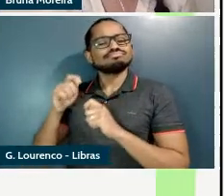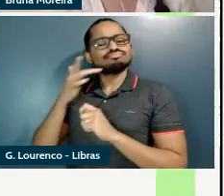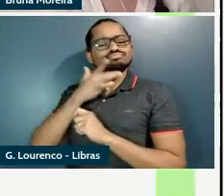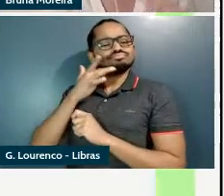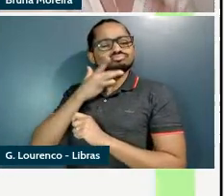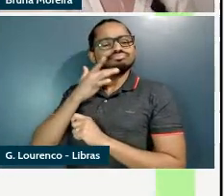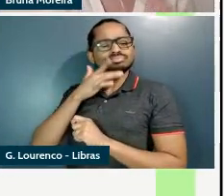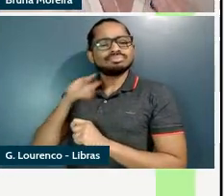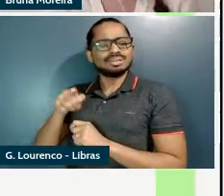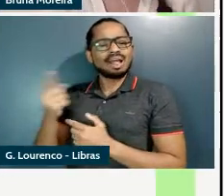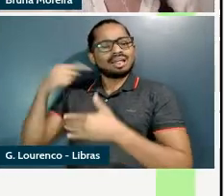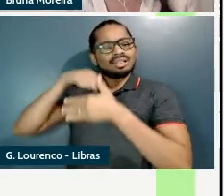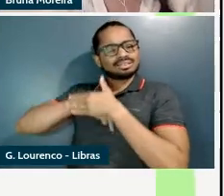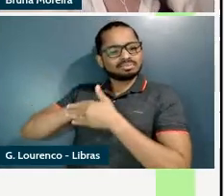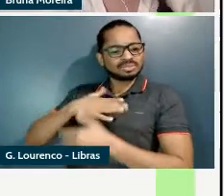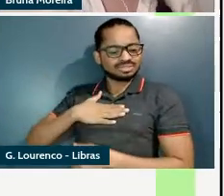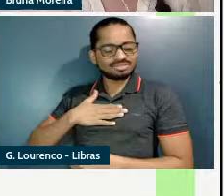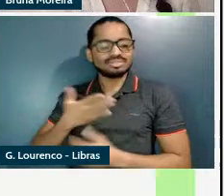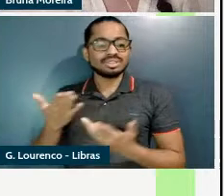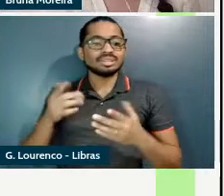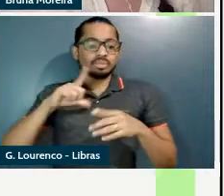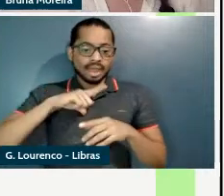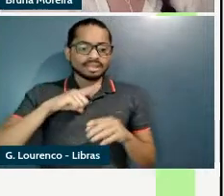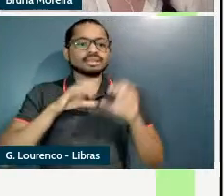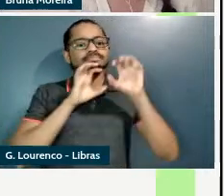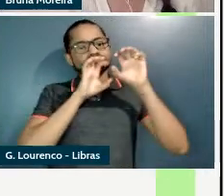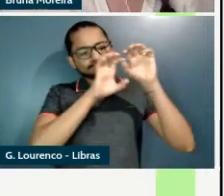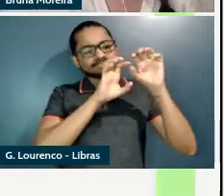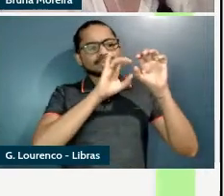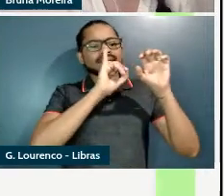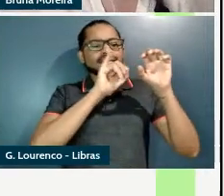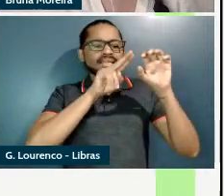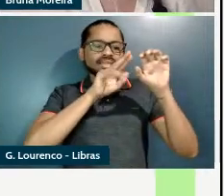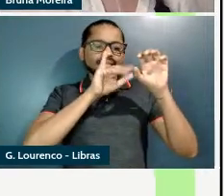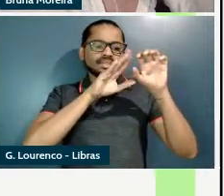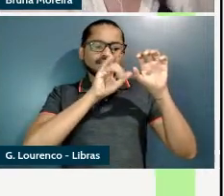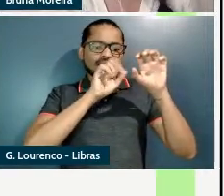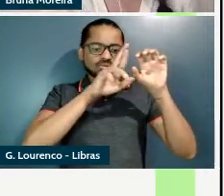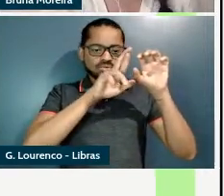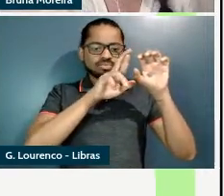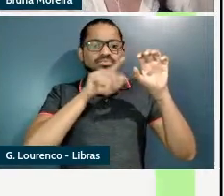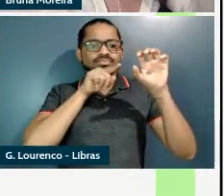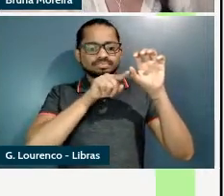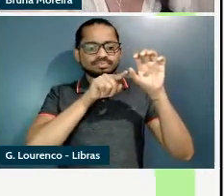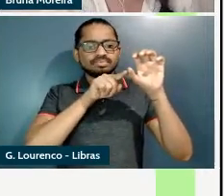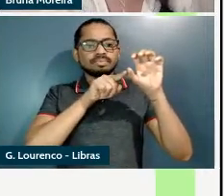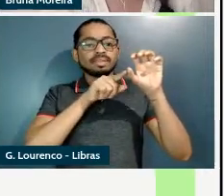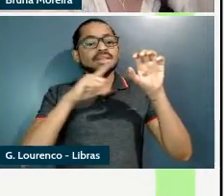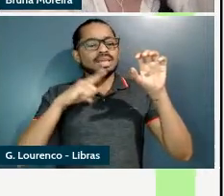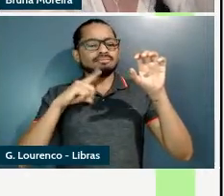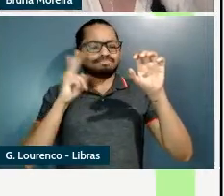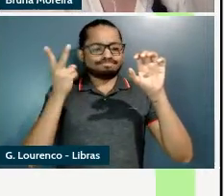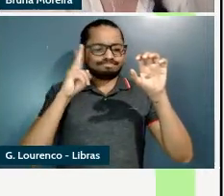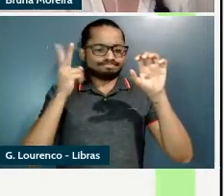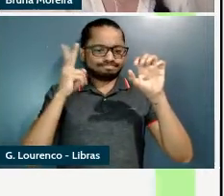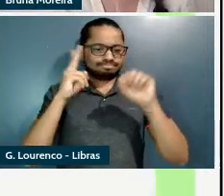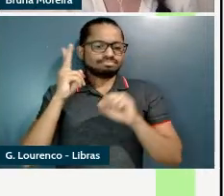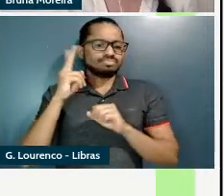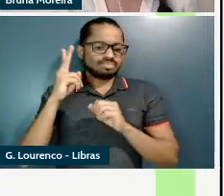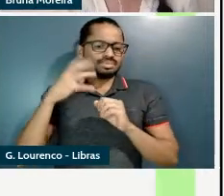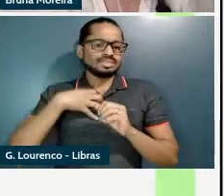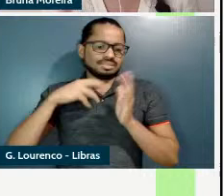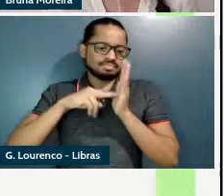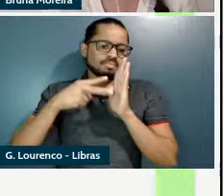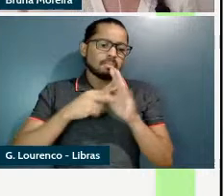-referenciado com aquele que inicia o evento ele tem as duas leituras passível de ser bebido um líquido